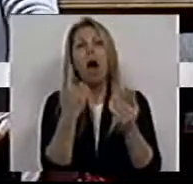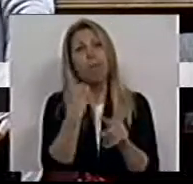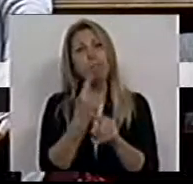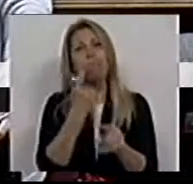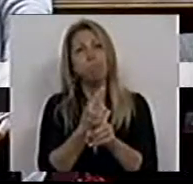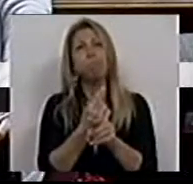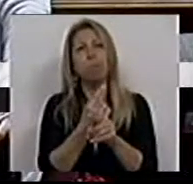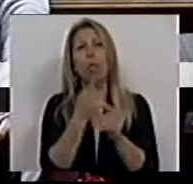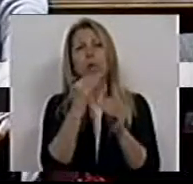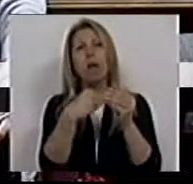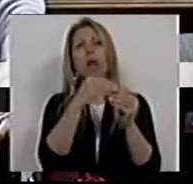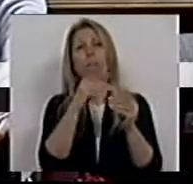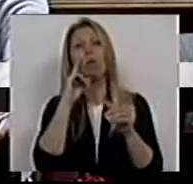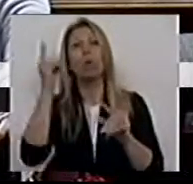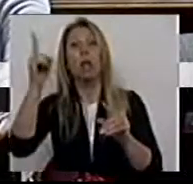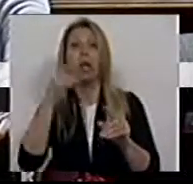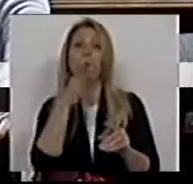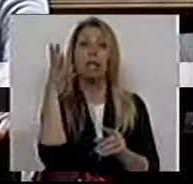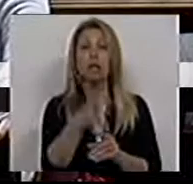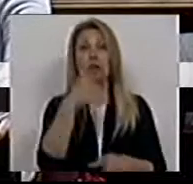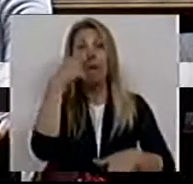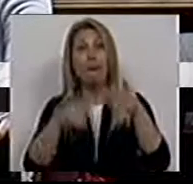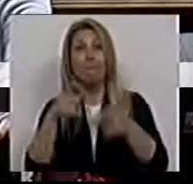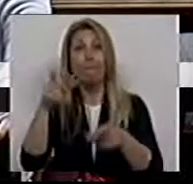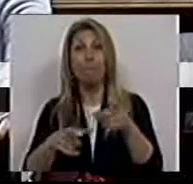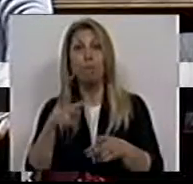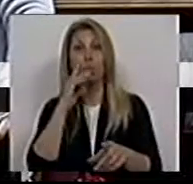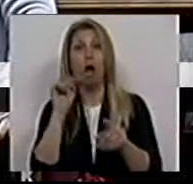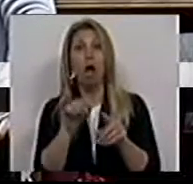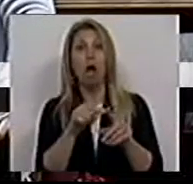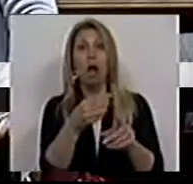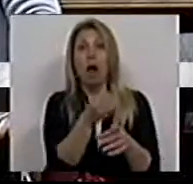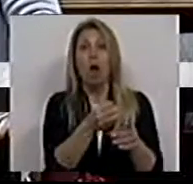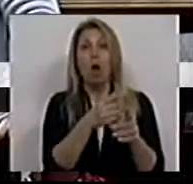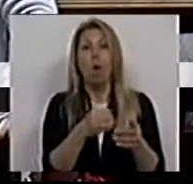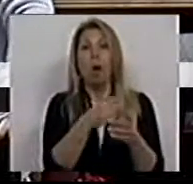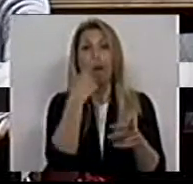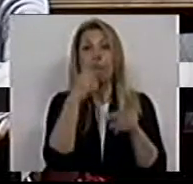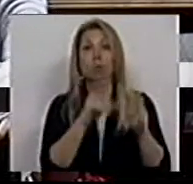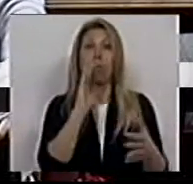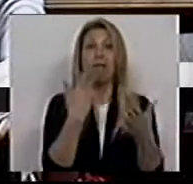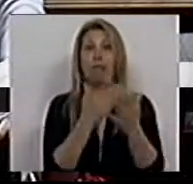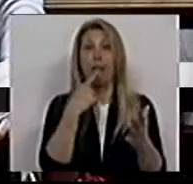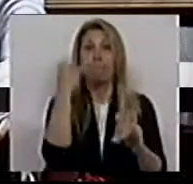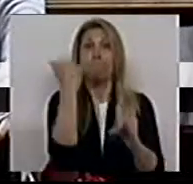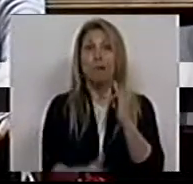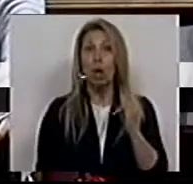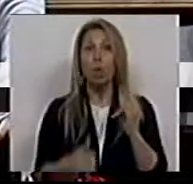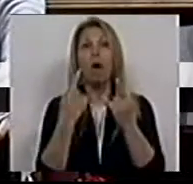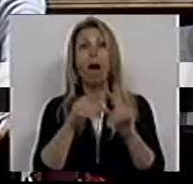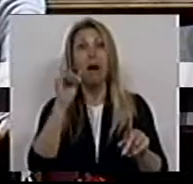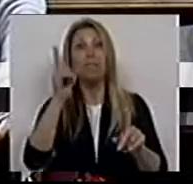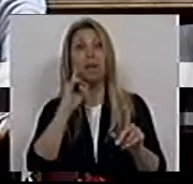a própria diretiva contempla. A audição da pessoa causadora de perigo tem uma previsão para além da diretiva que só a